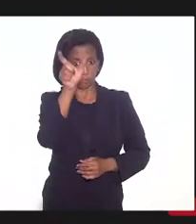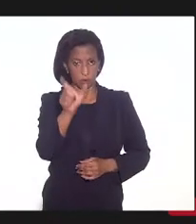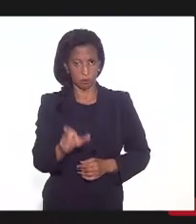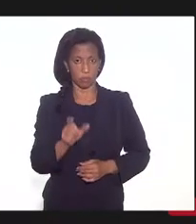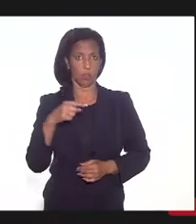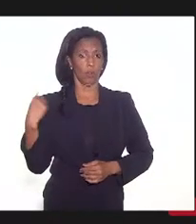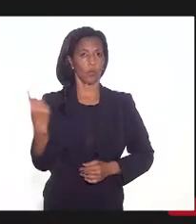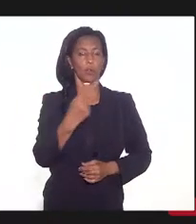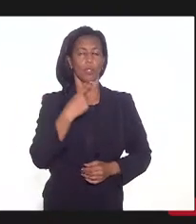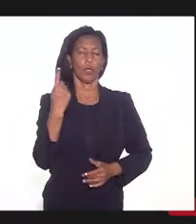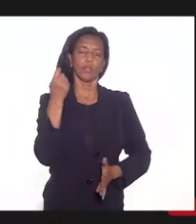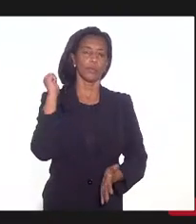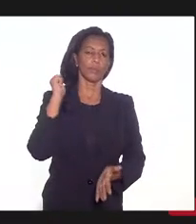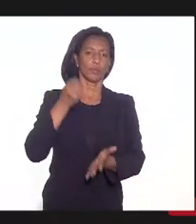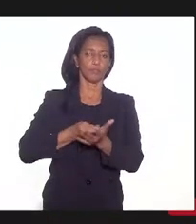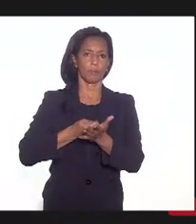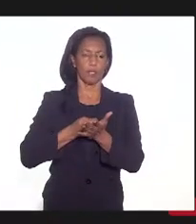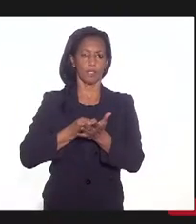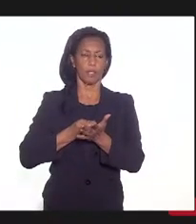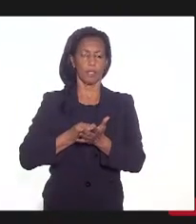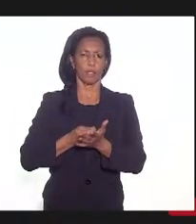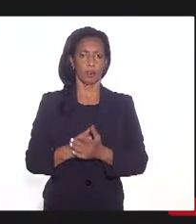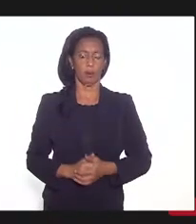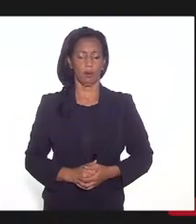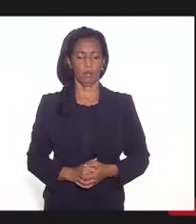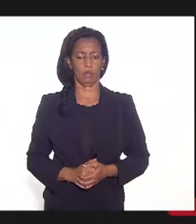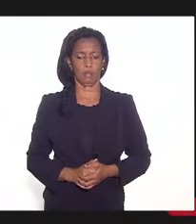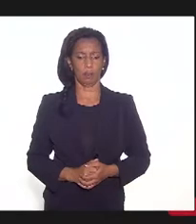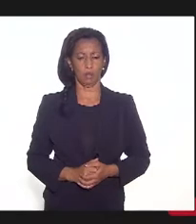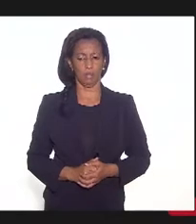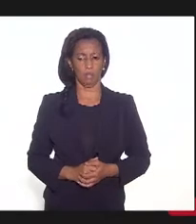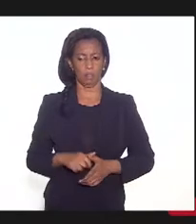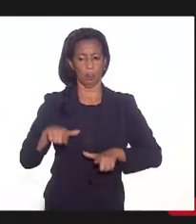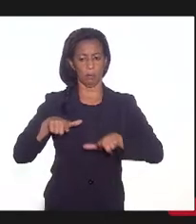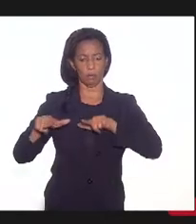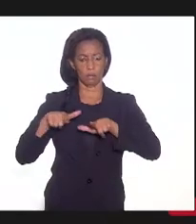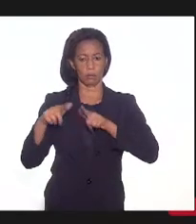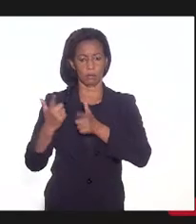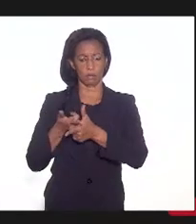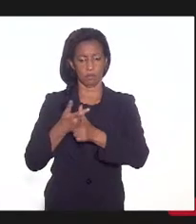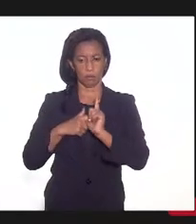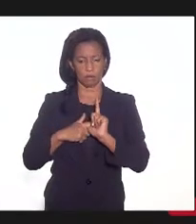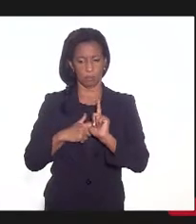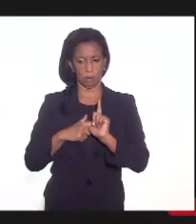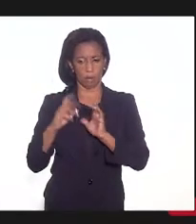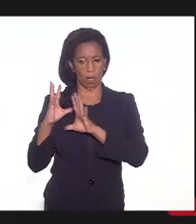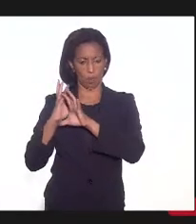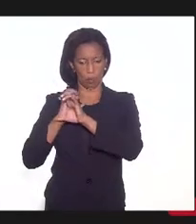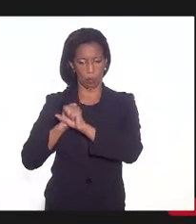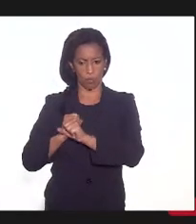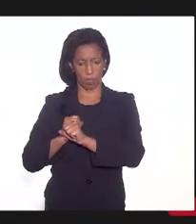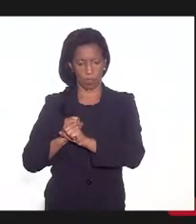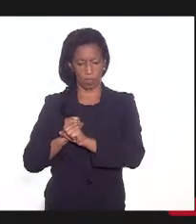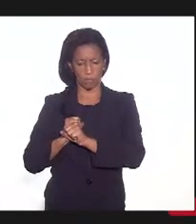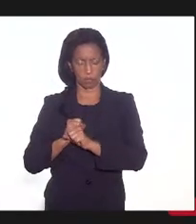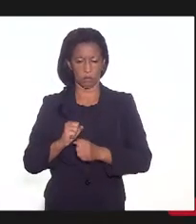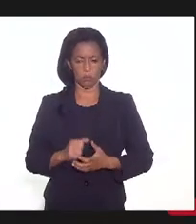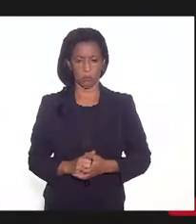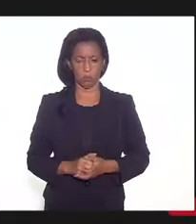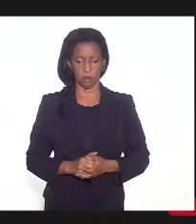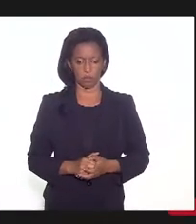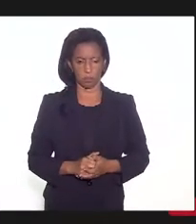nós vamos pagar o... o serviço da dívida acumulado, que não